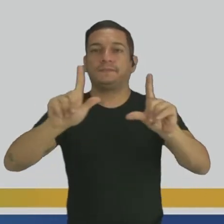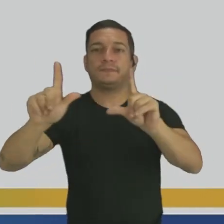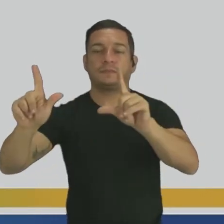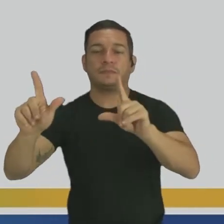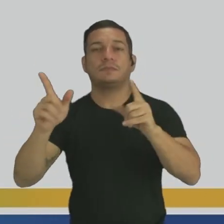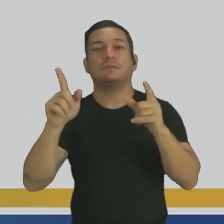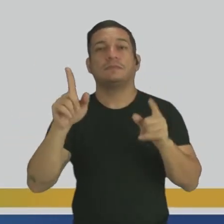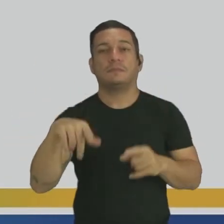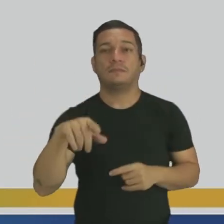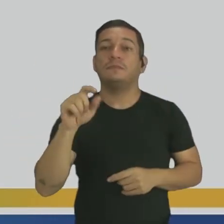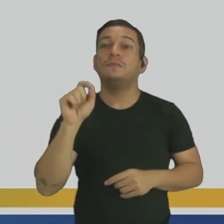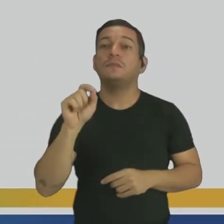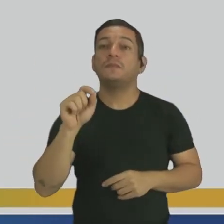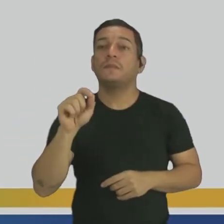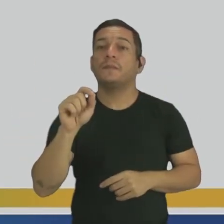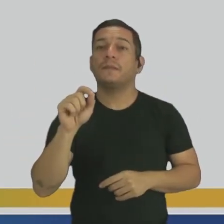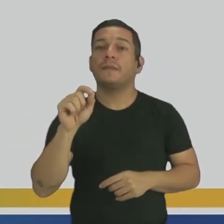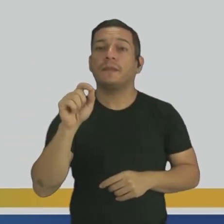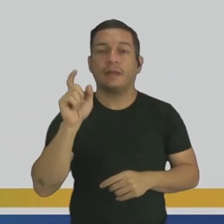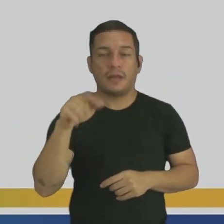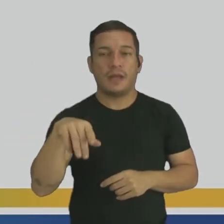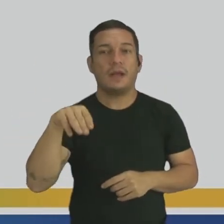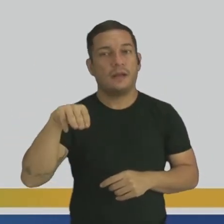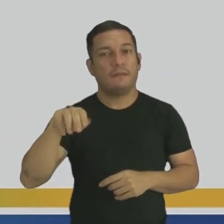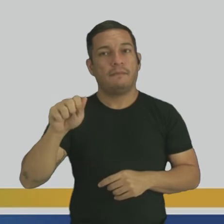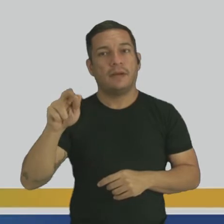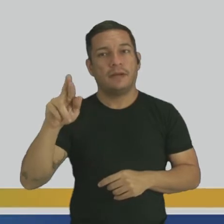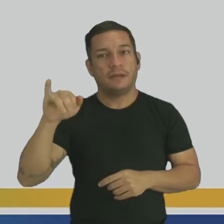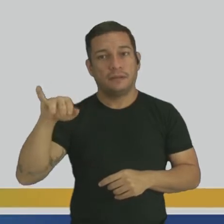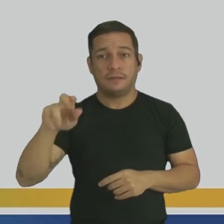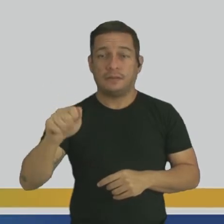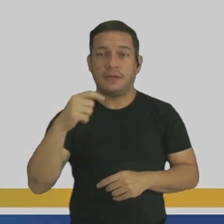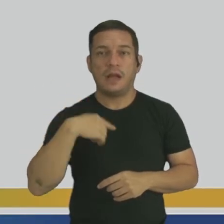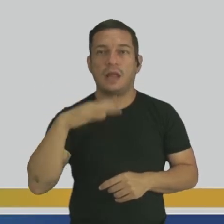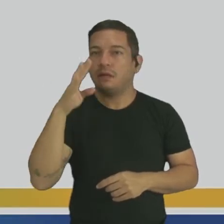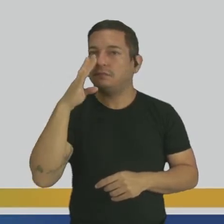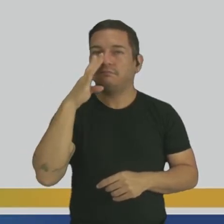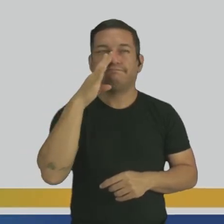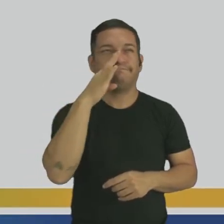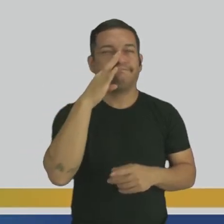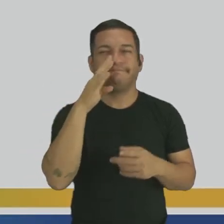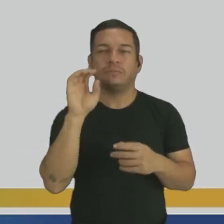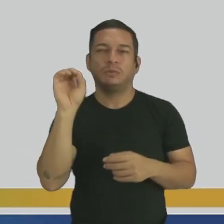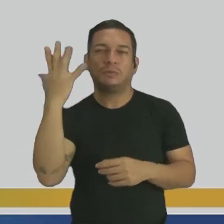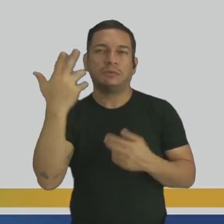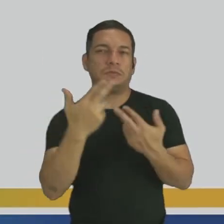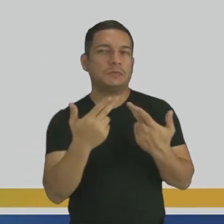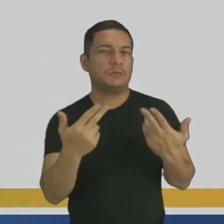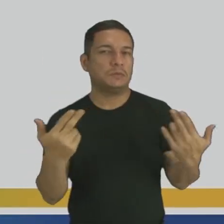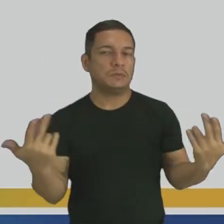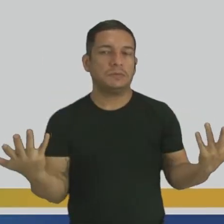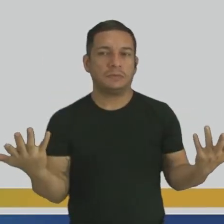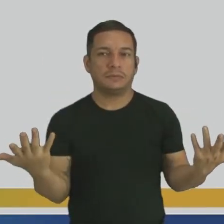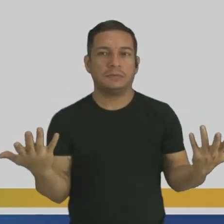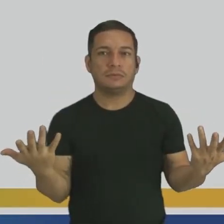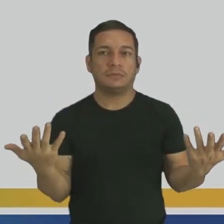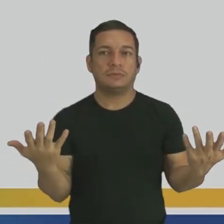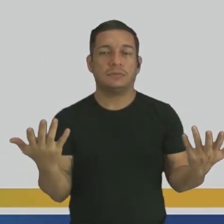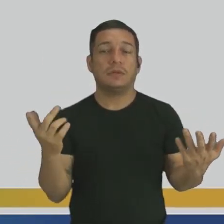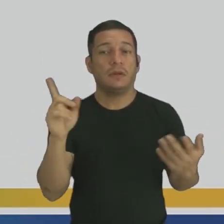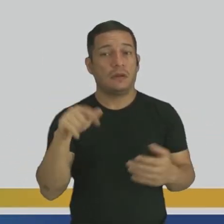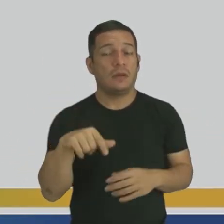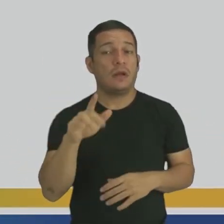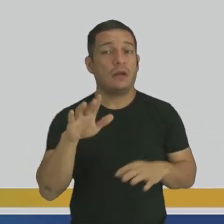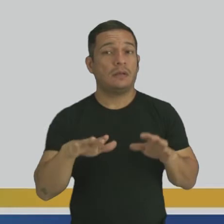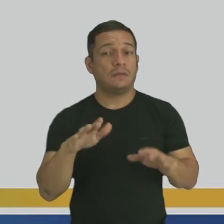Toda a nossa tirinha está com a Marina. E ela vendo várias situações. Situações essas